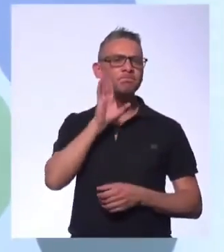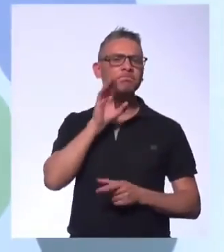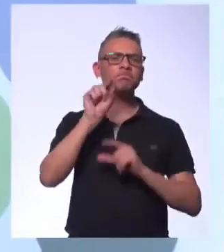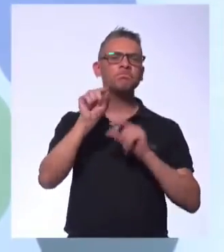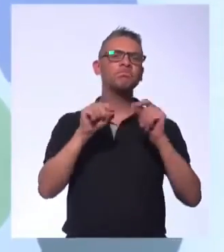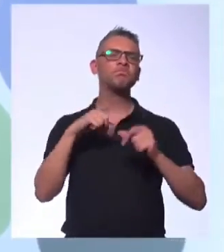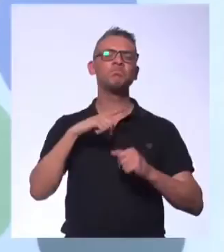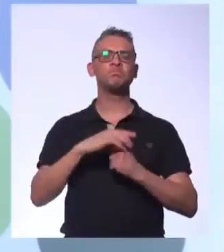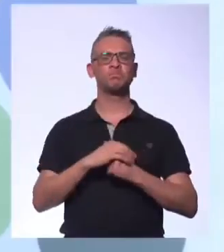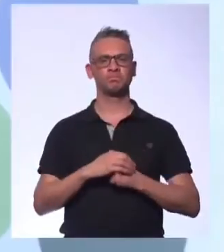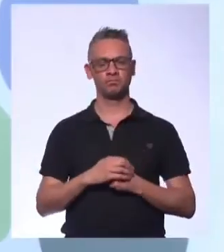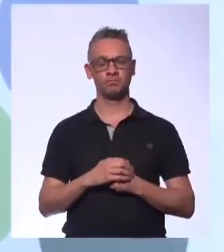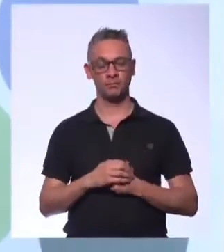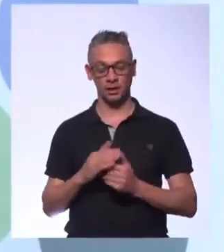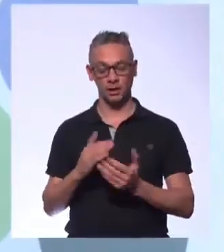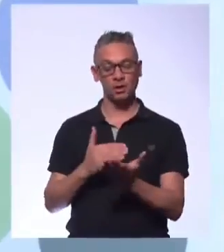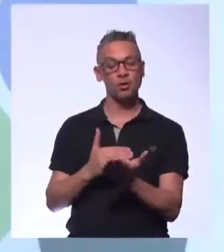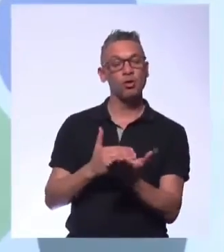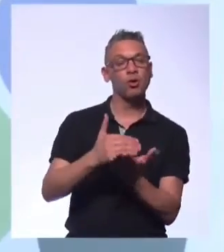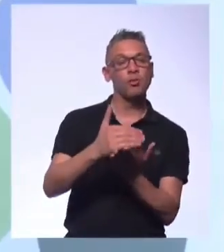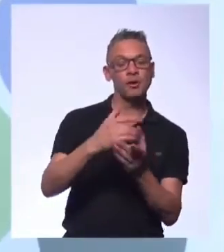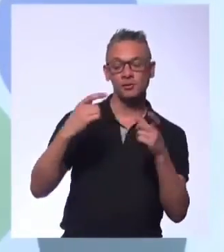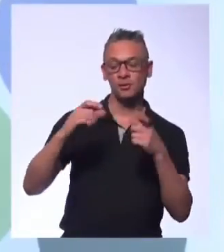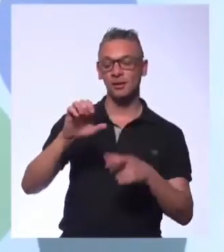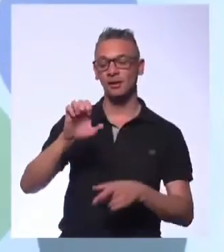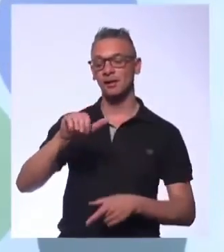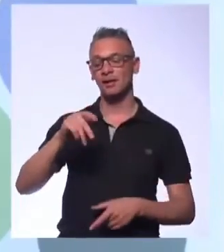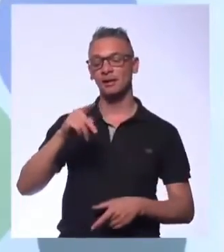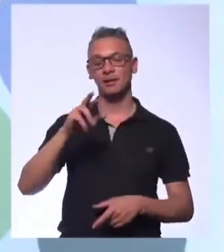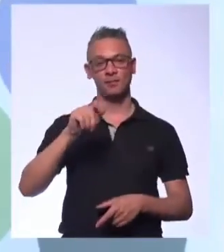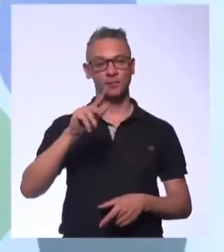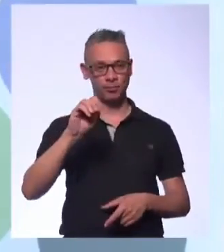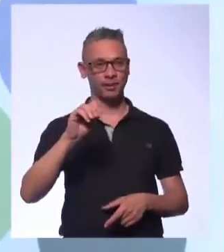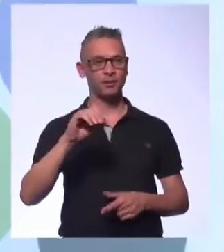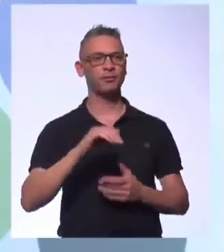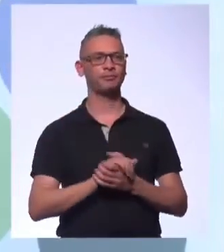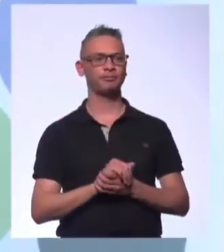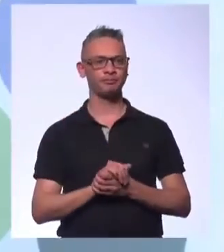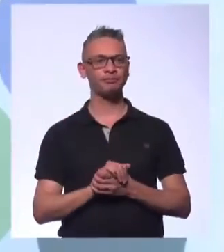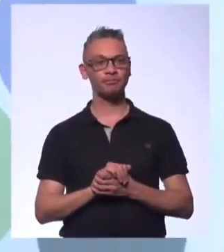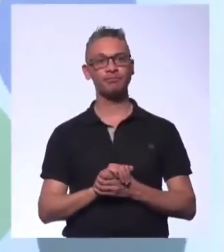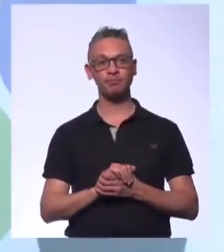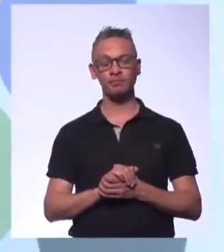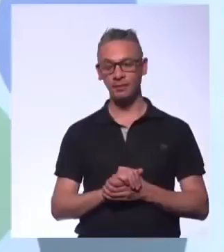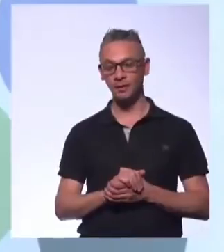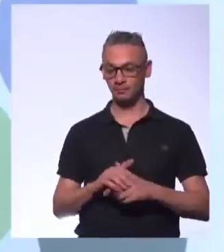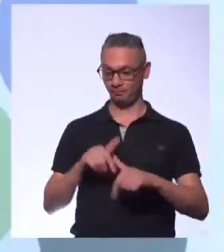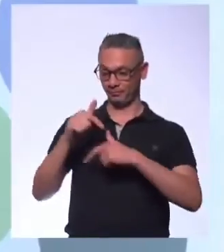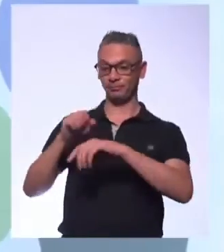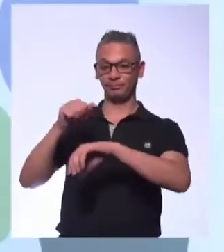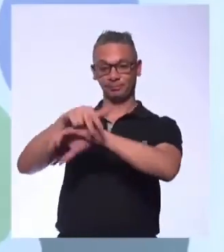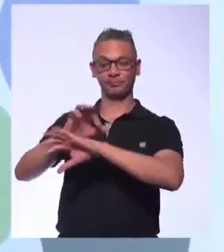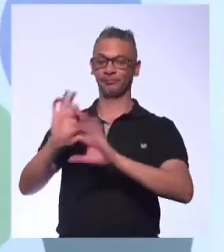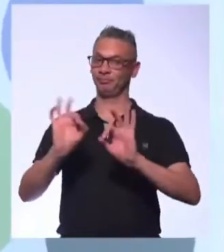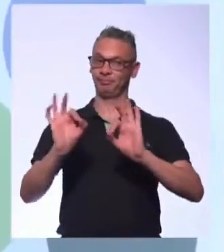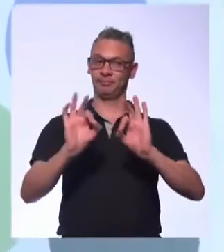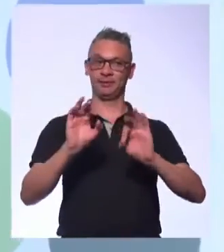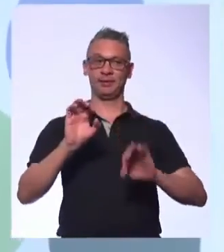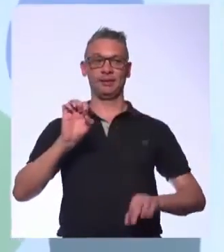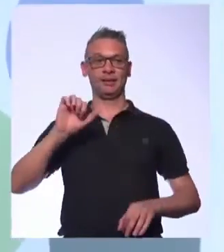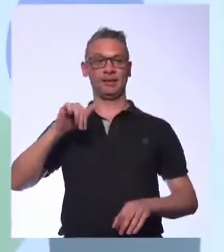falando a respeito do... Olha, quando a gente começa no emprego, né? Eu falo no emprego porque geralmente as pessoas não começam no trabalho. É, emprego.